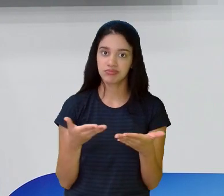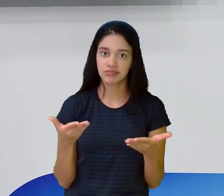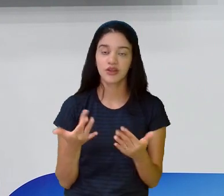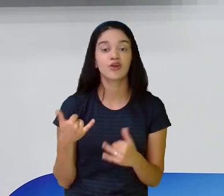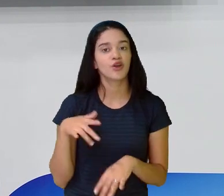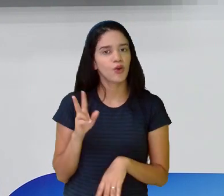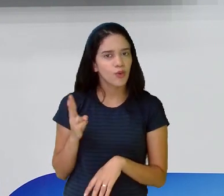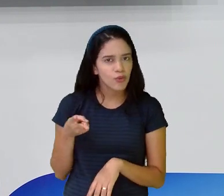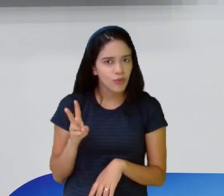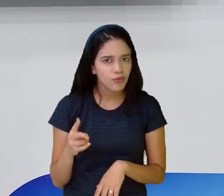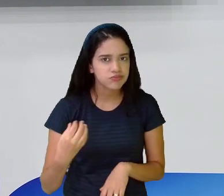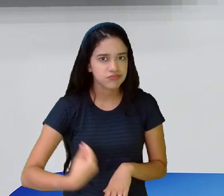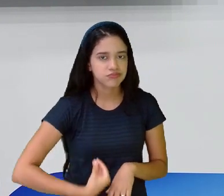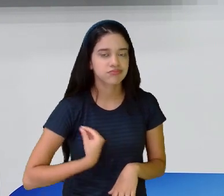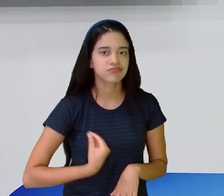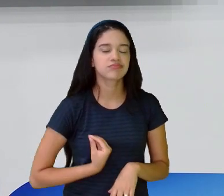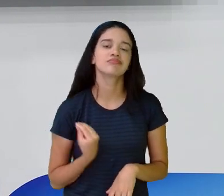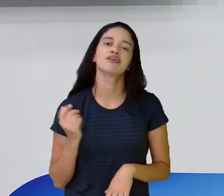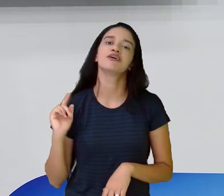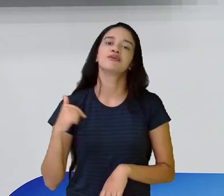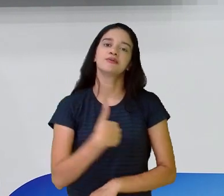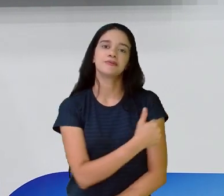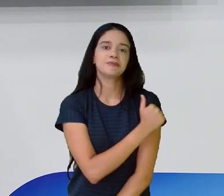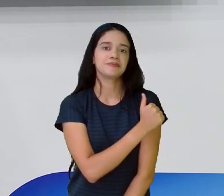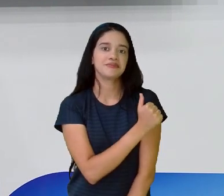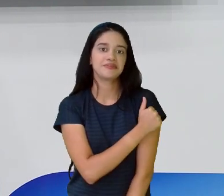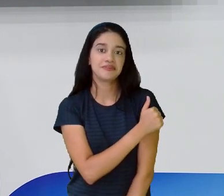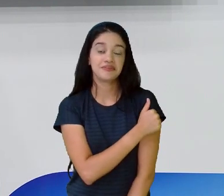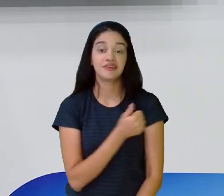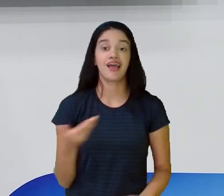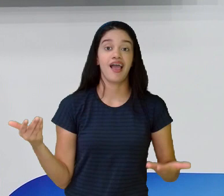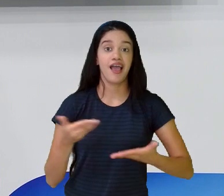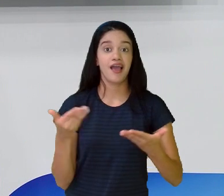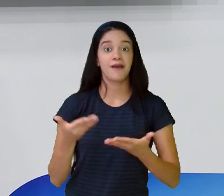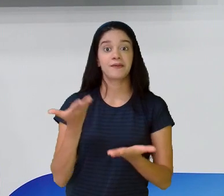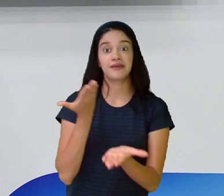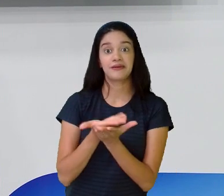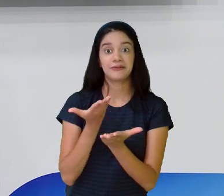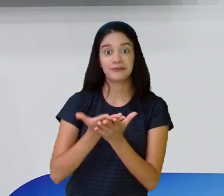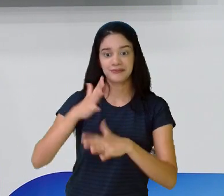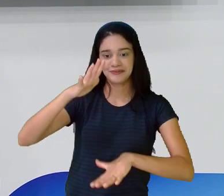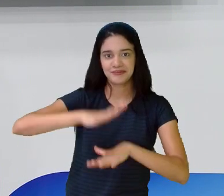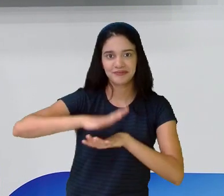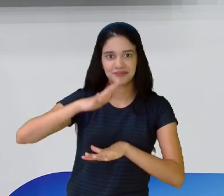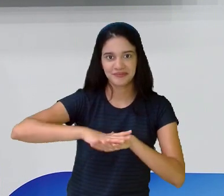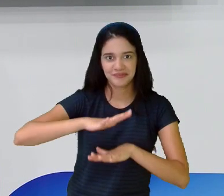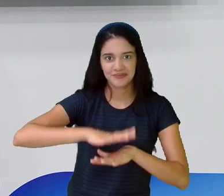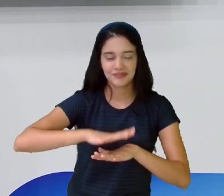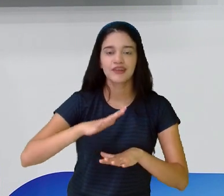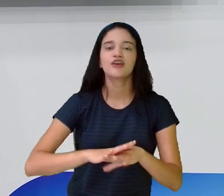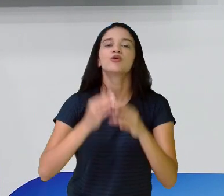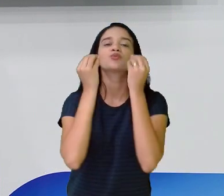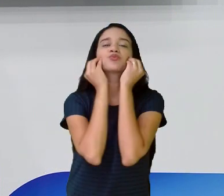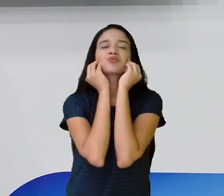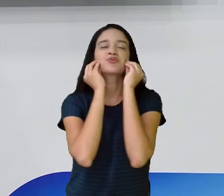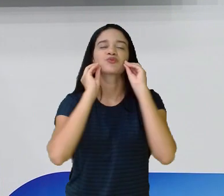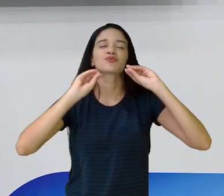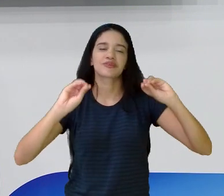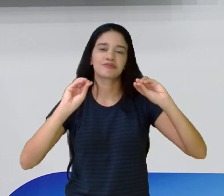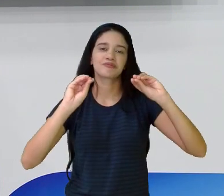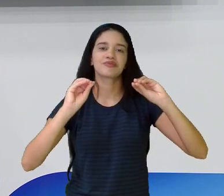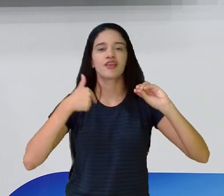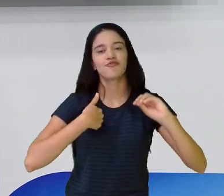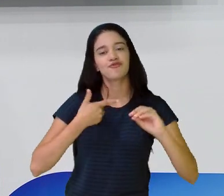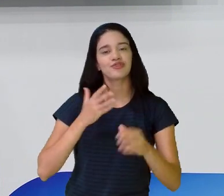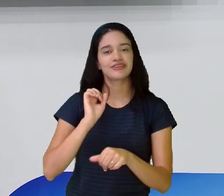Continua conectado aí os nossos estudantes. Depois vem a professora Márcia trazendo matemática. Um beijo, meus amores. Eu